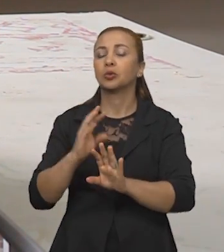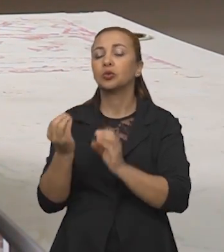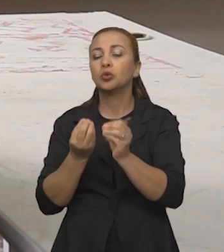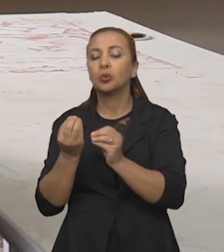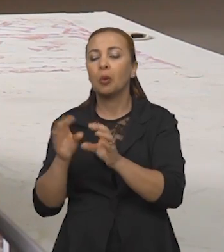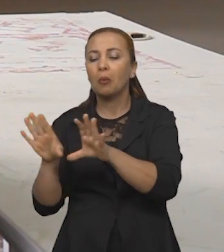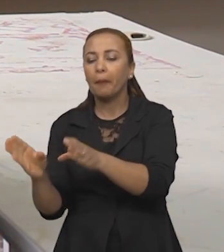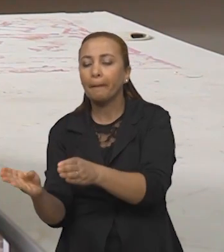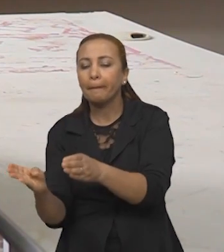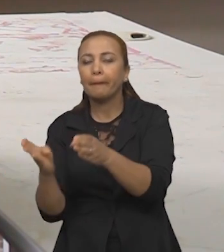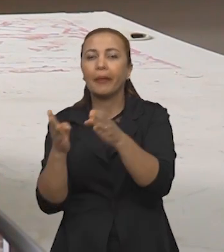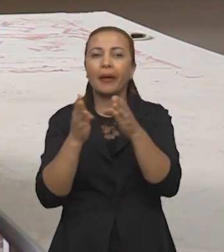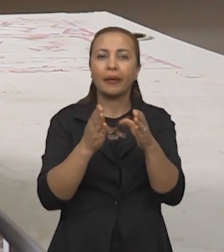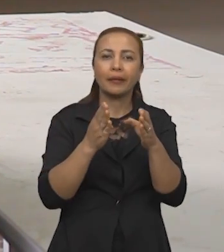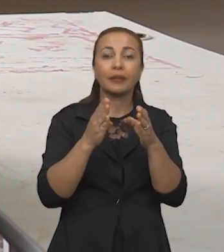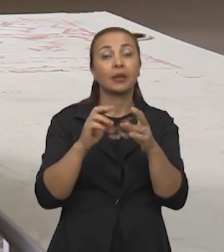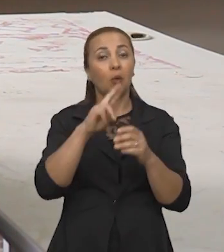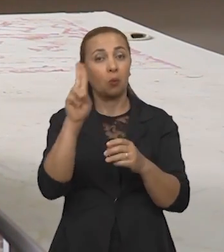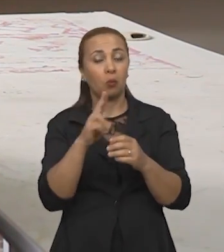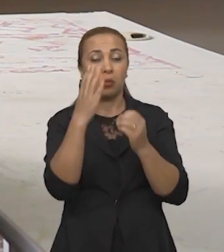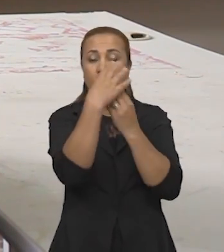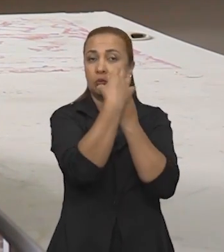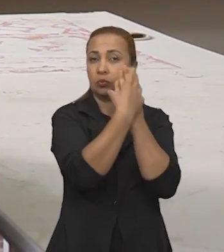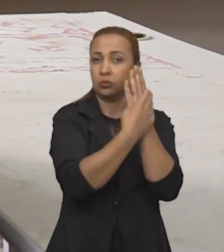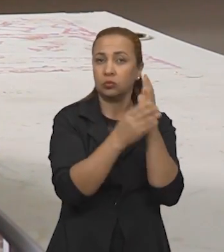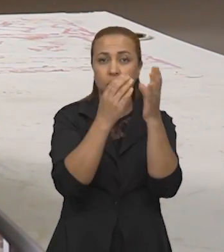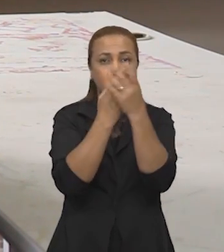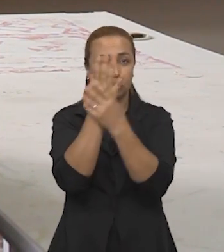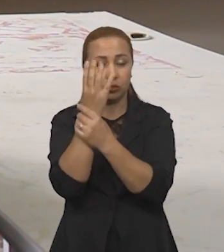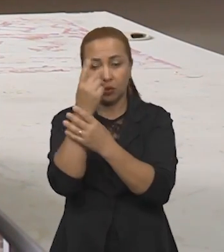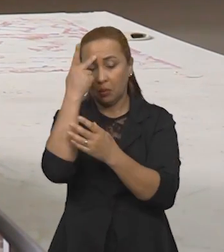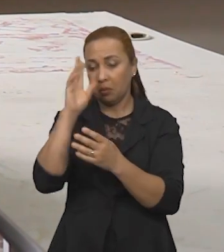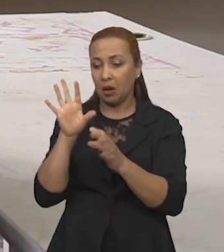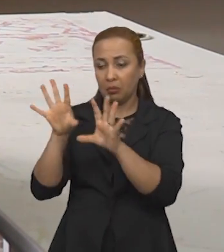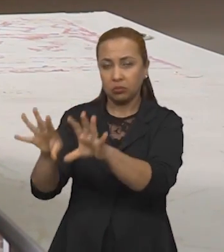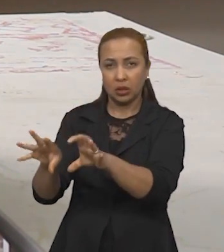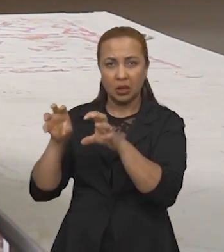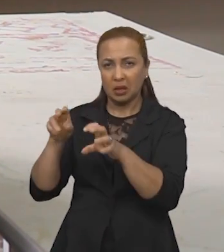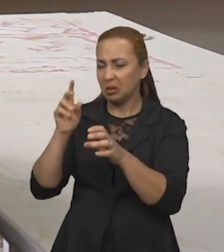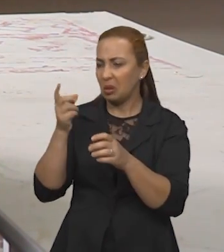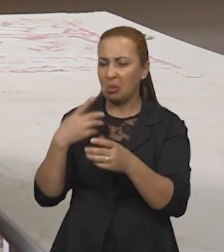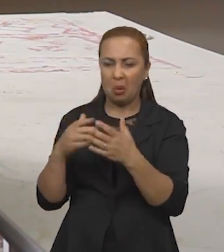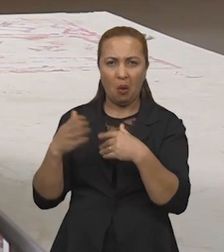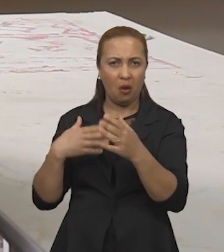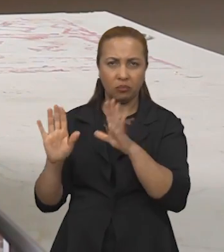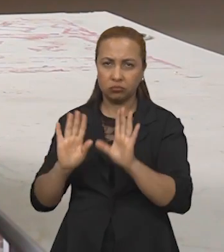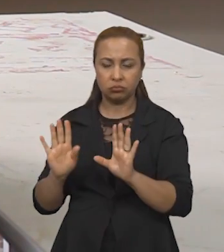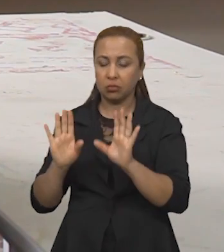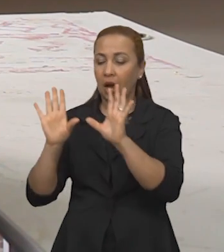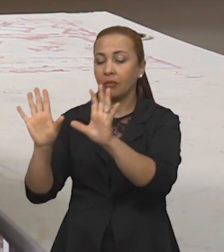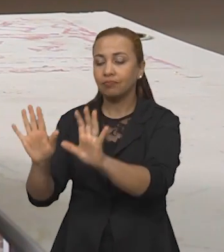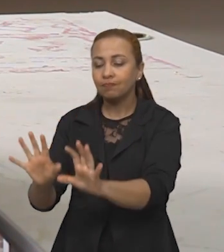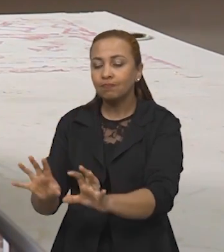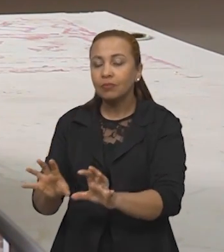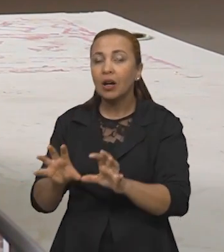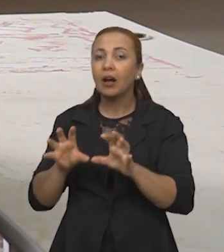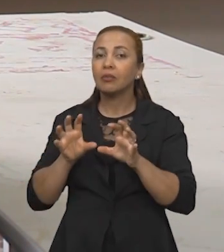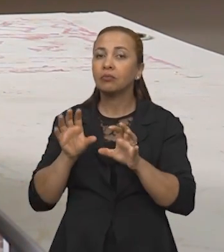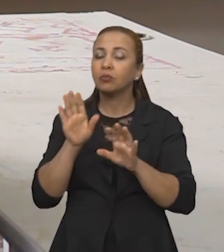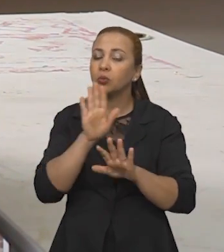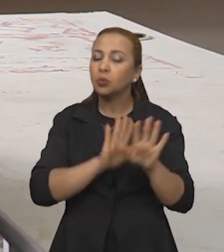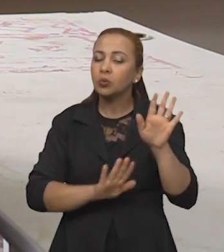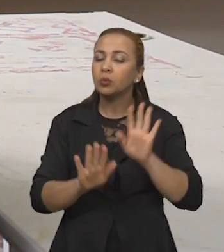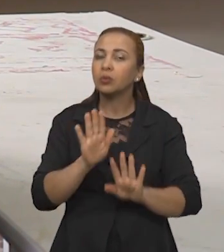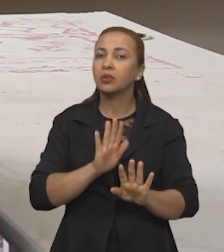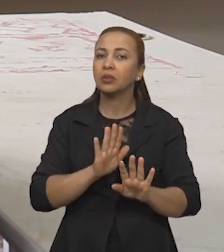cuidado no seu manejo. Então a gente utiliza luvas para ter contato com essas peças, não pegando elas de qualquer forma. Também, enquanto